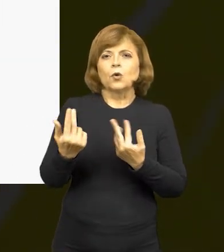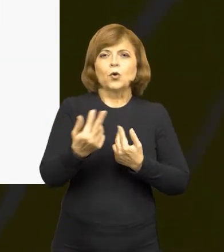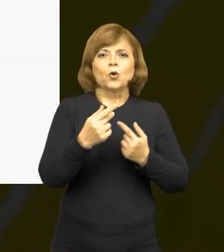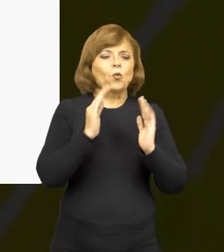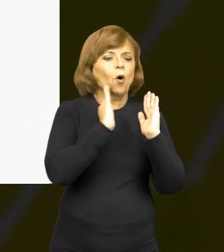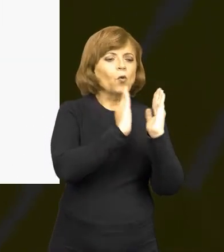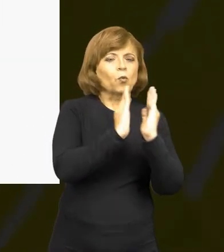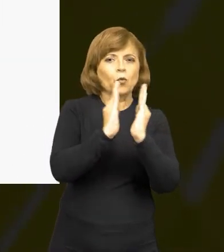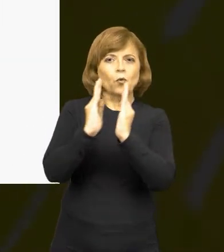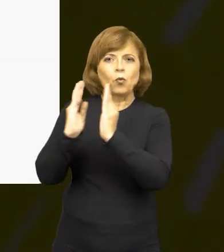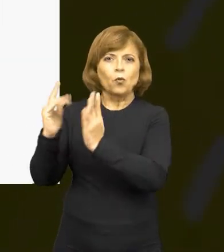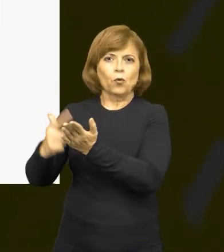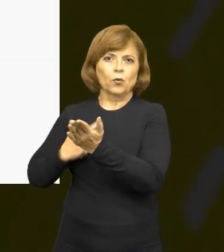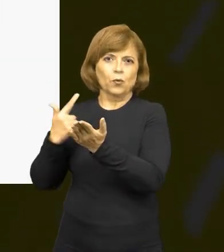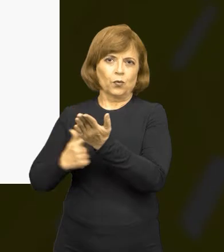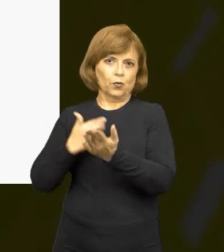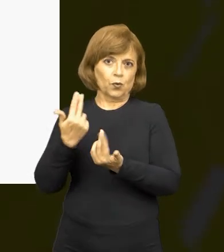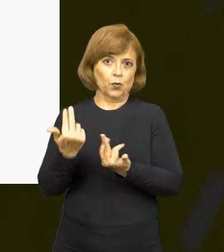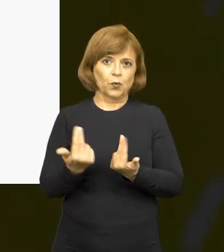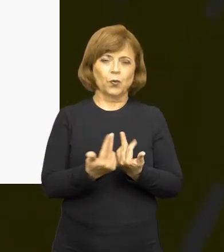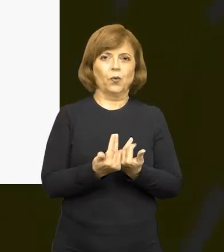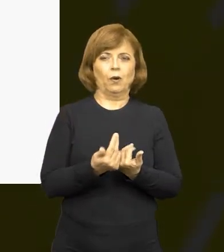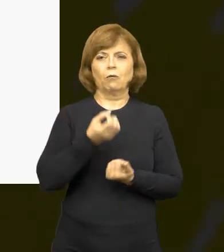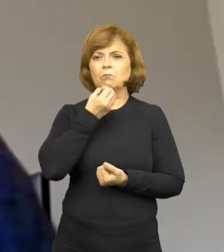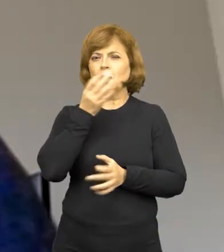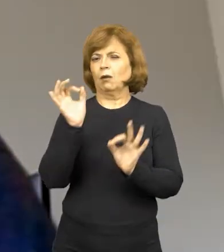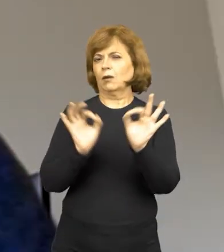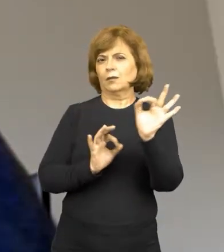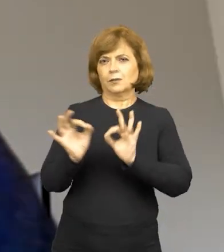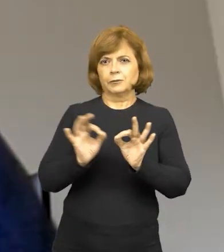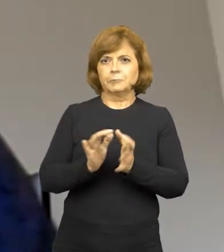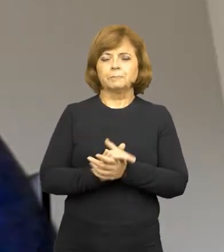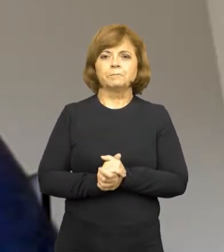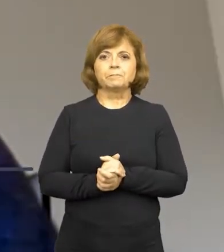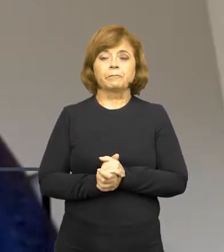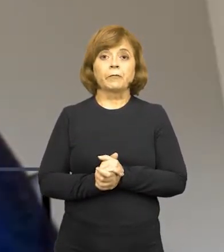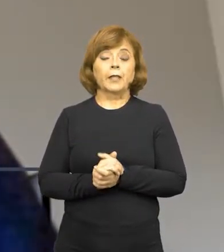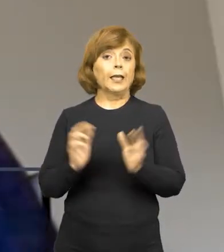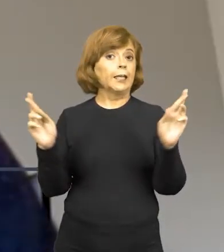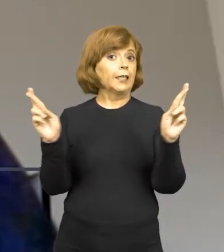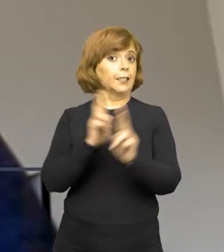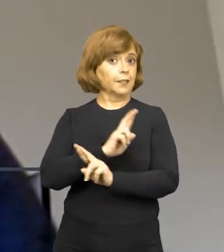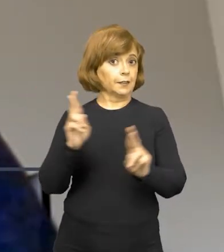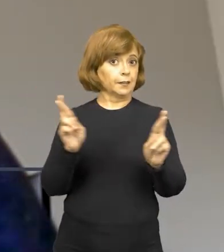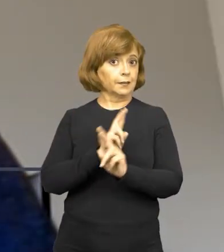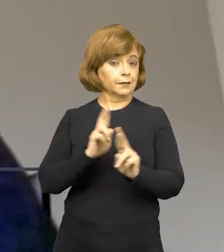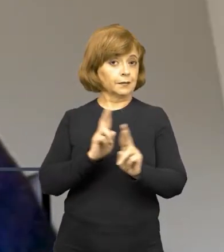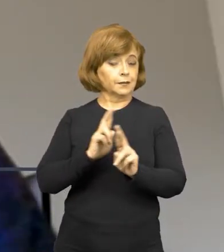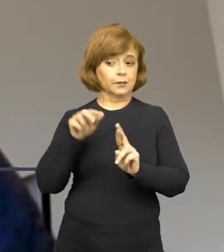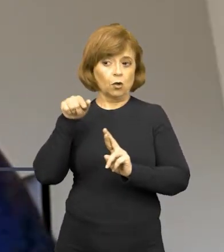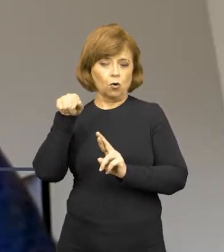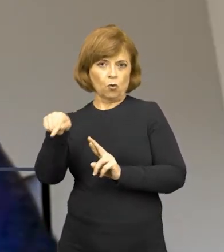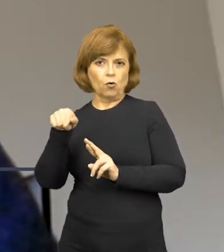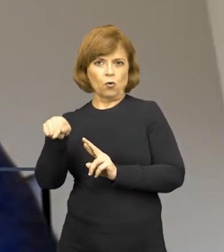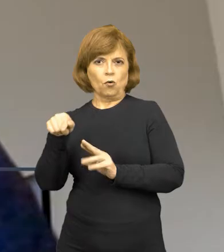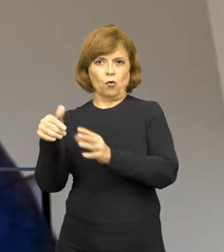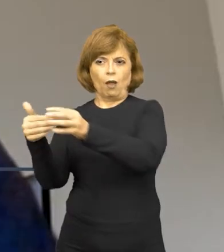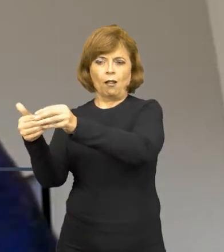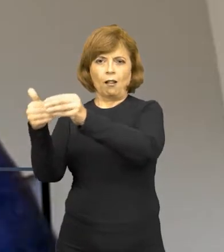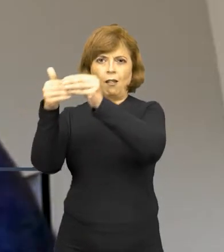fosse uma coleção de livros, muito bem feita. Com relação a levar